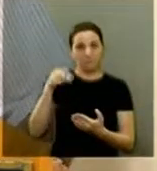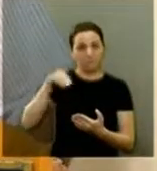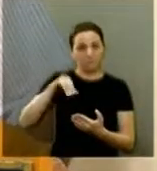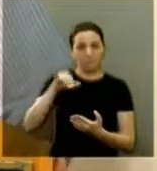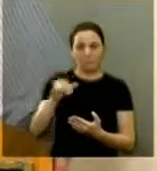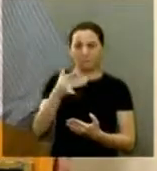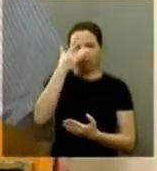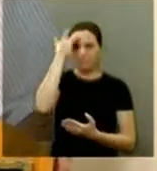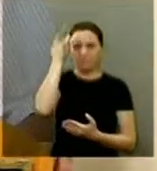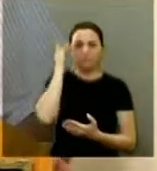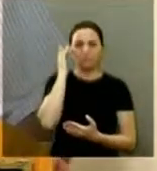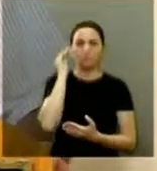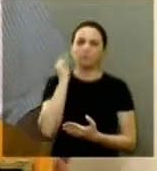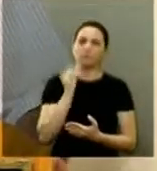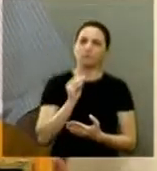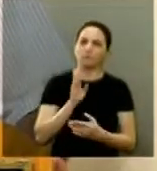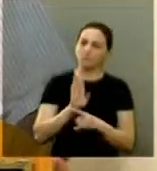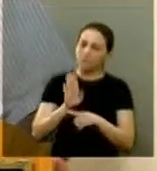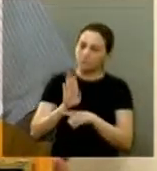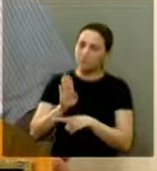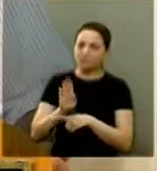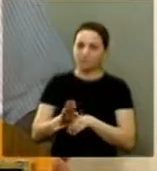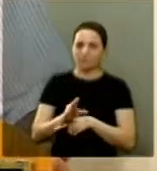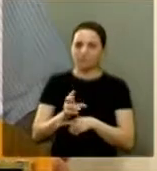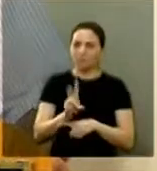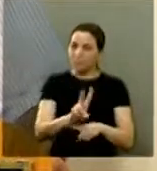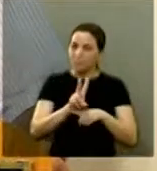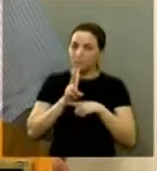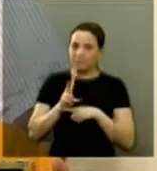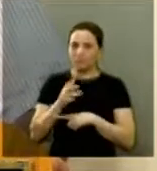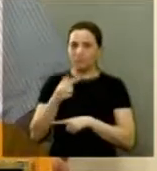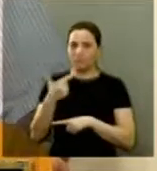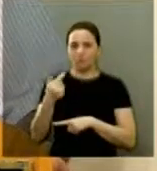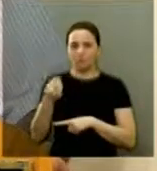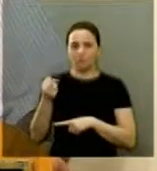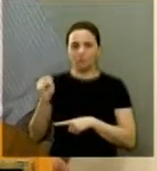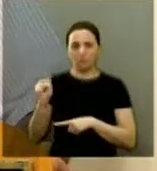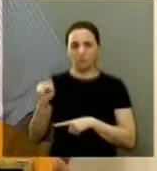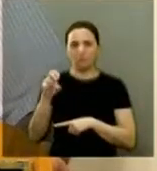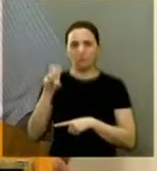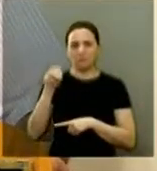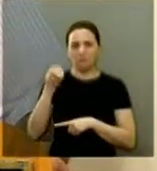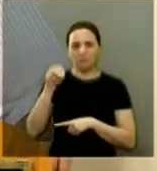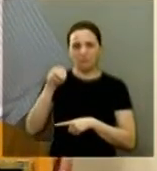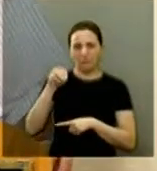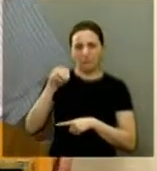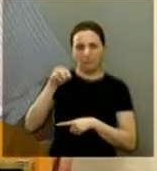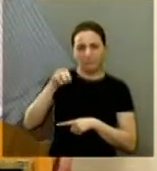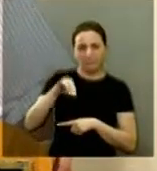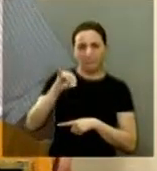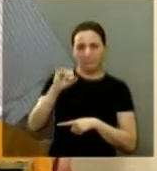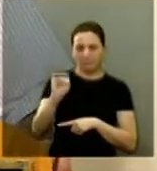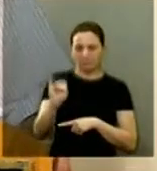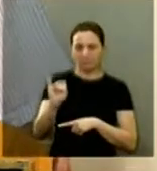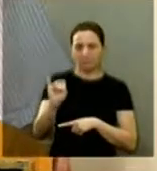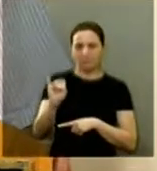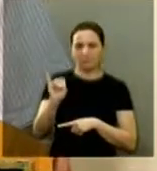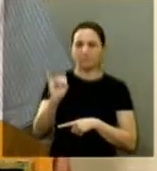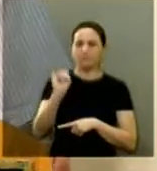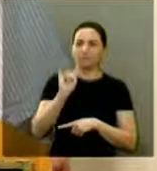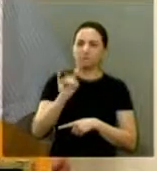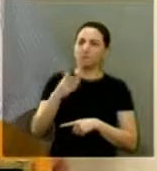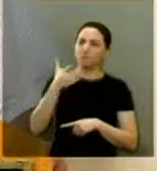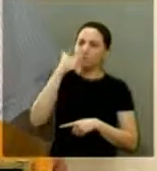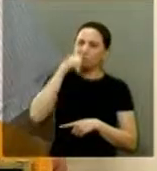e que na estimativa da previsão em 2008 teria que ser alcançado 50 milhões daqui se